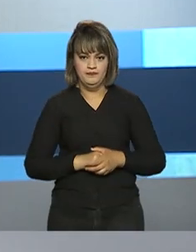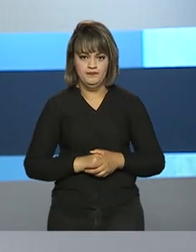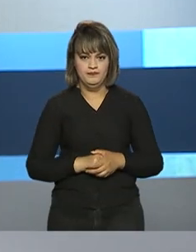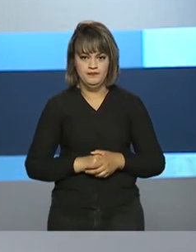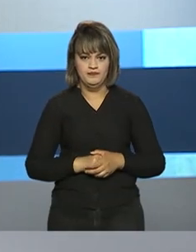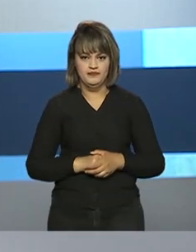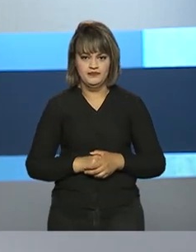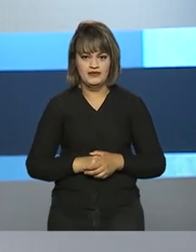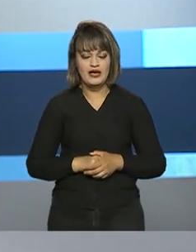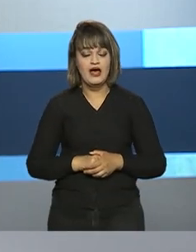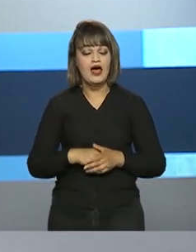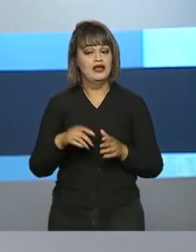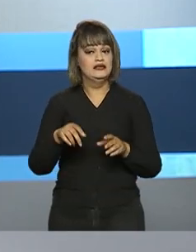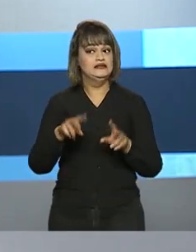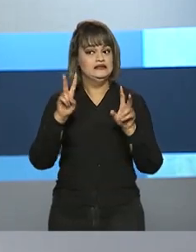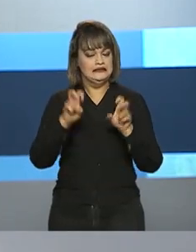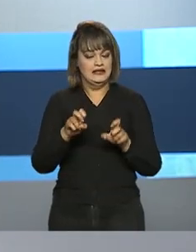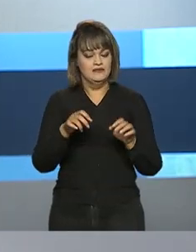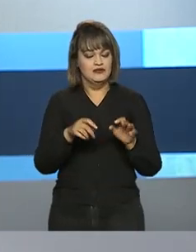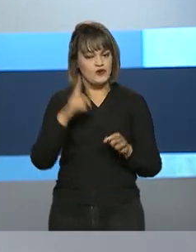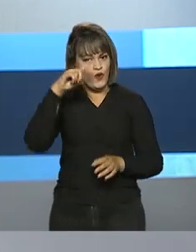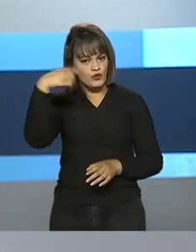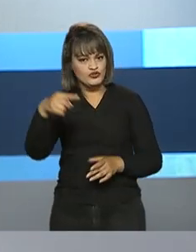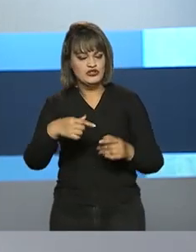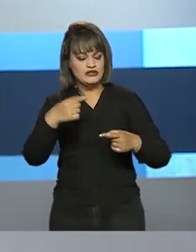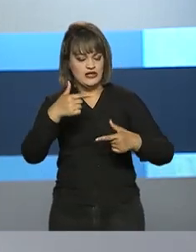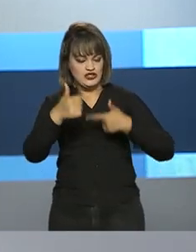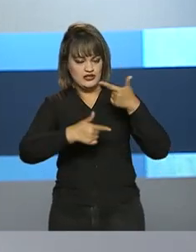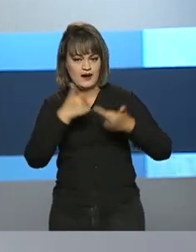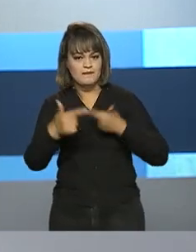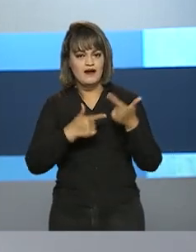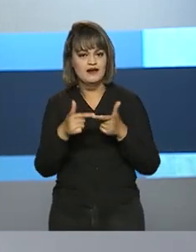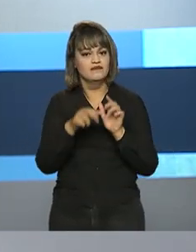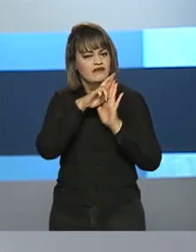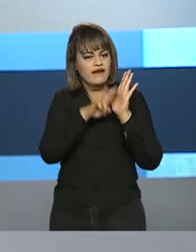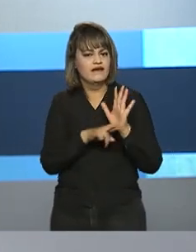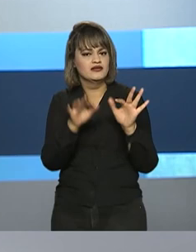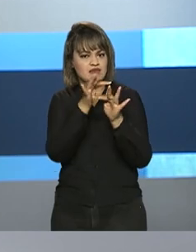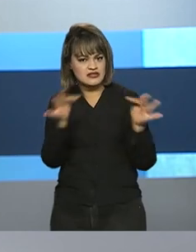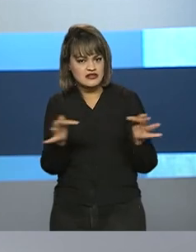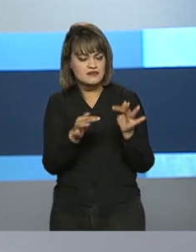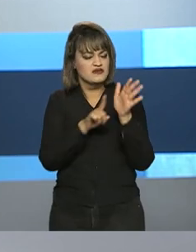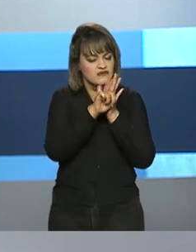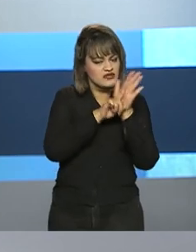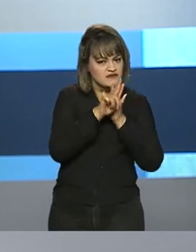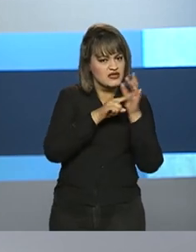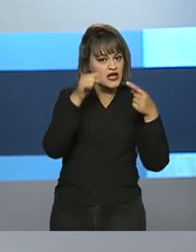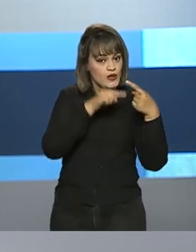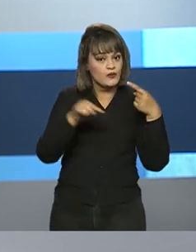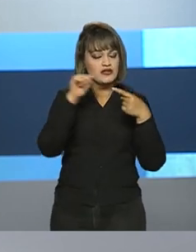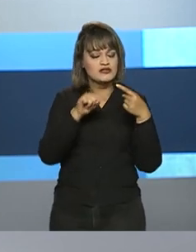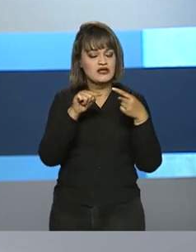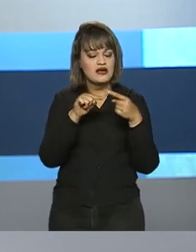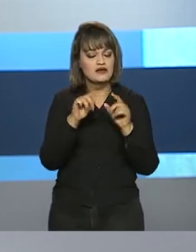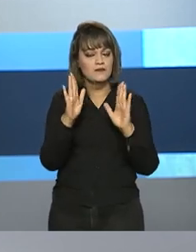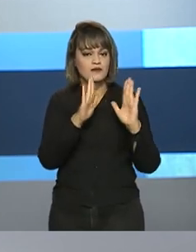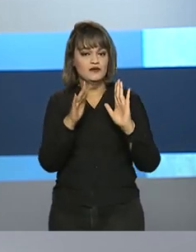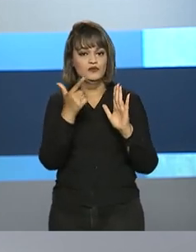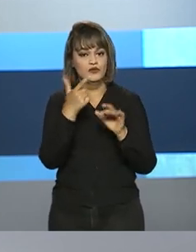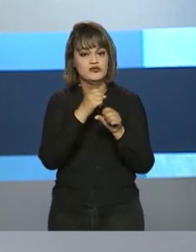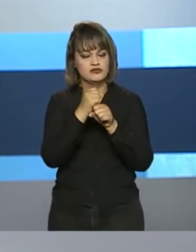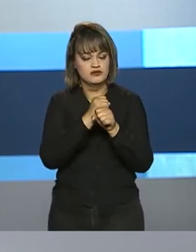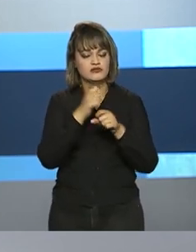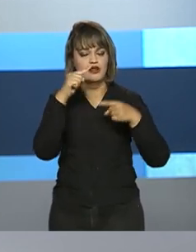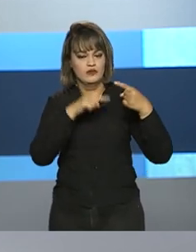Rotinas trabalhistas agora tem regras mais simplificadas que vão ser revisadas e atualizadas a cada dois anos